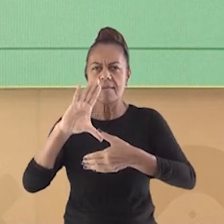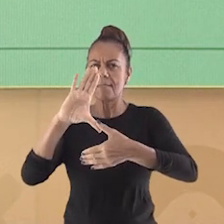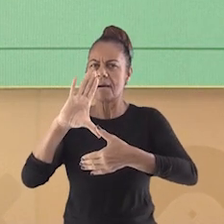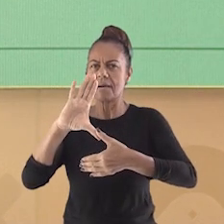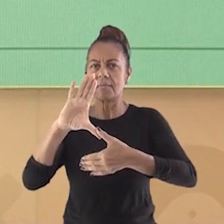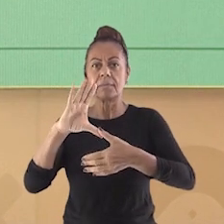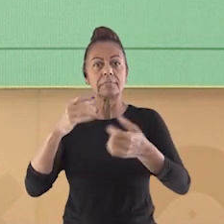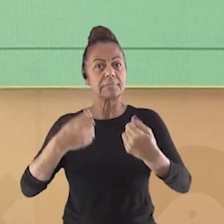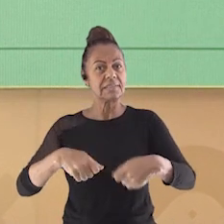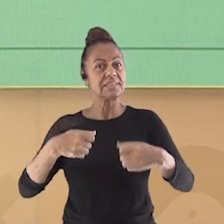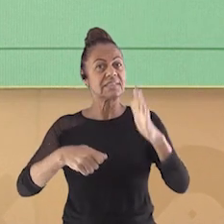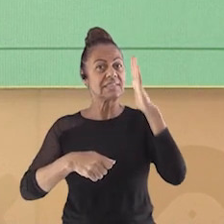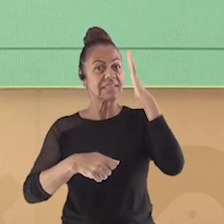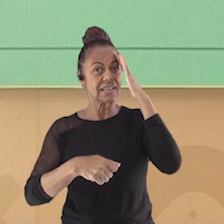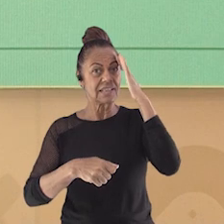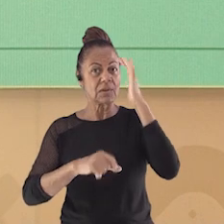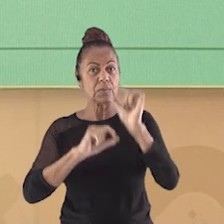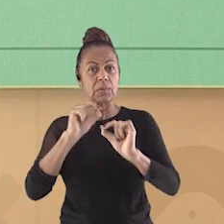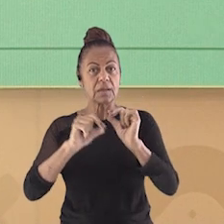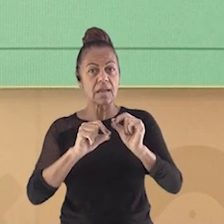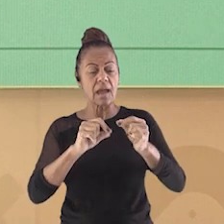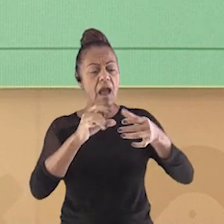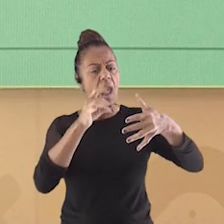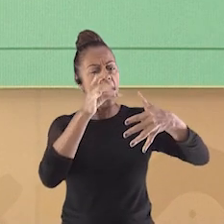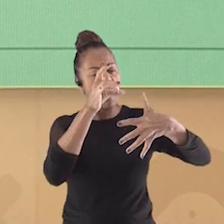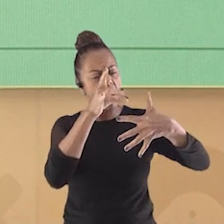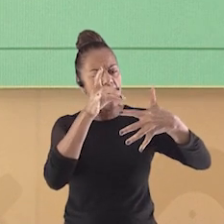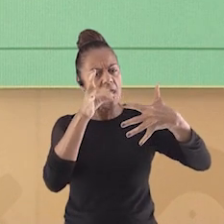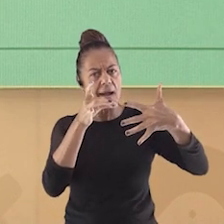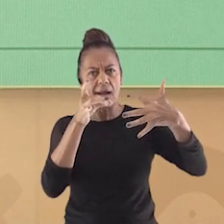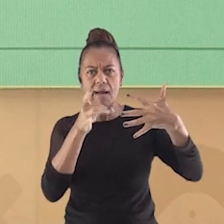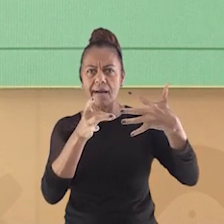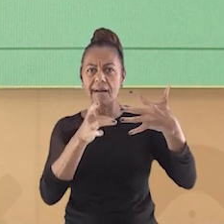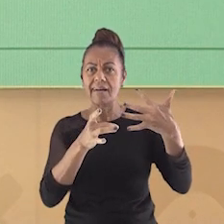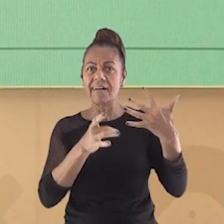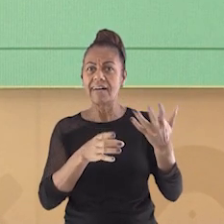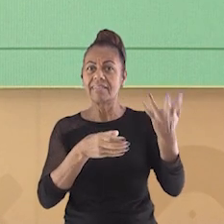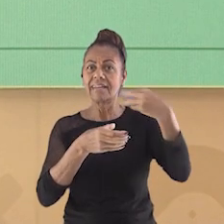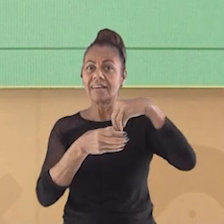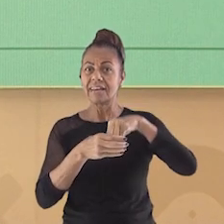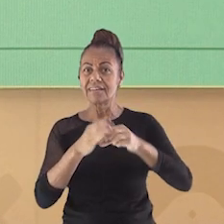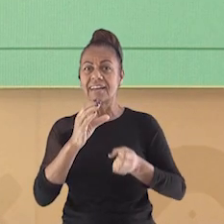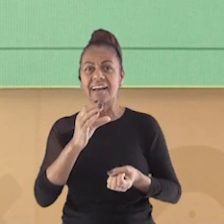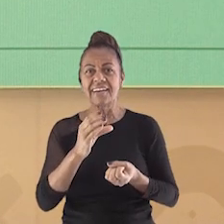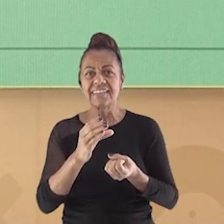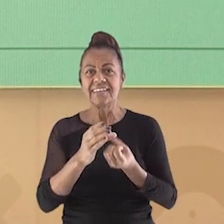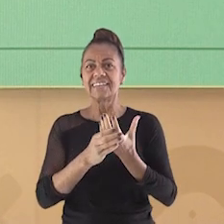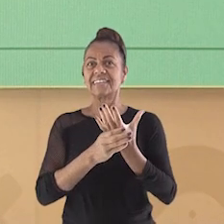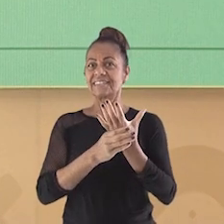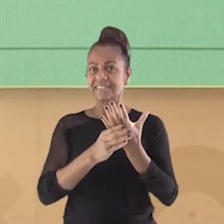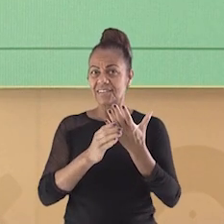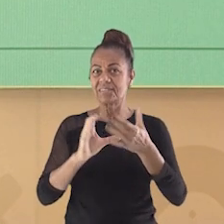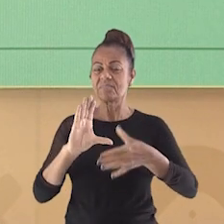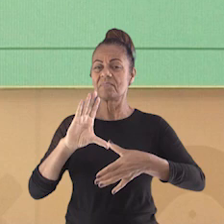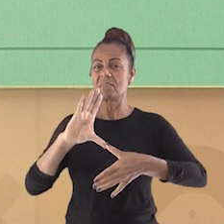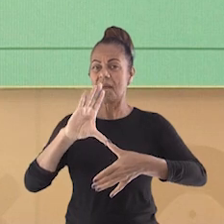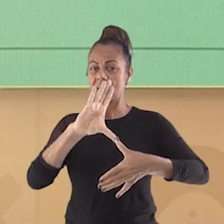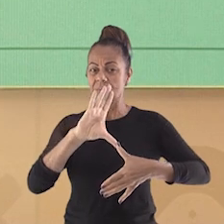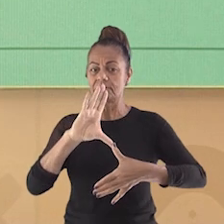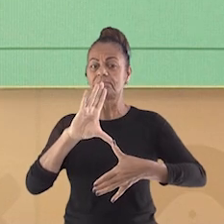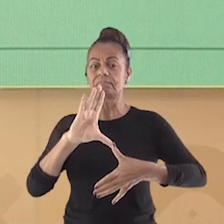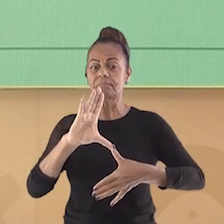e componentes que eles são formados, para facilitar a leitura e entendimento dos dados que existem nele.